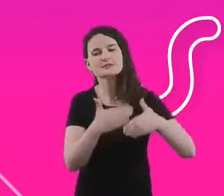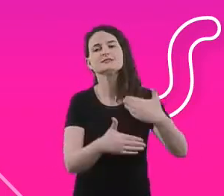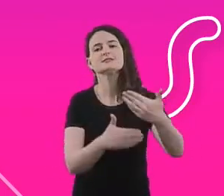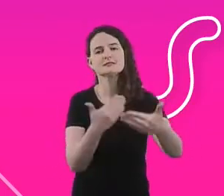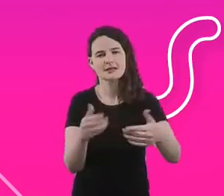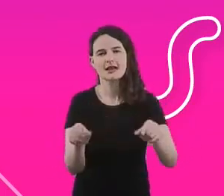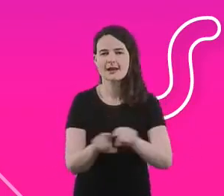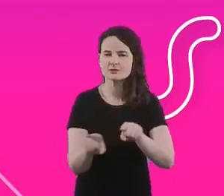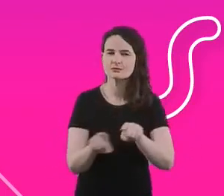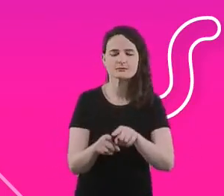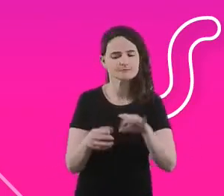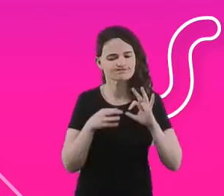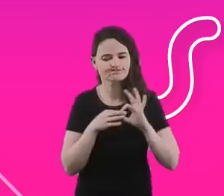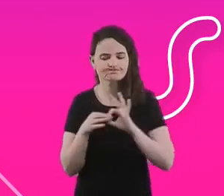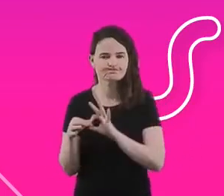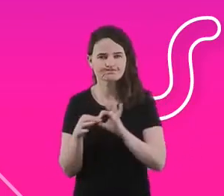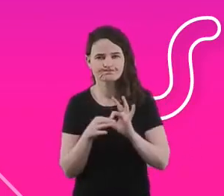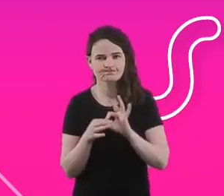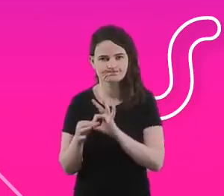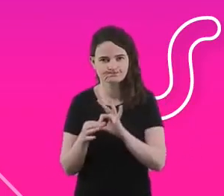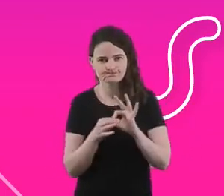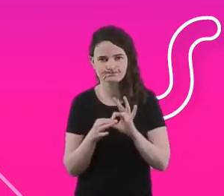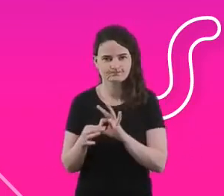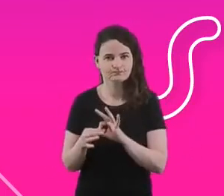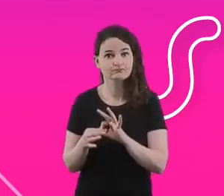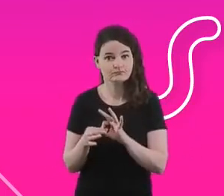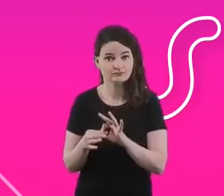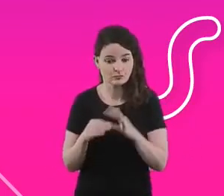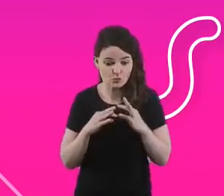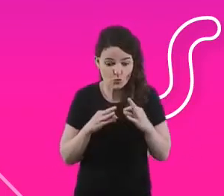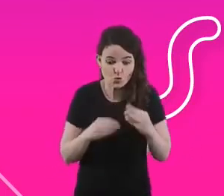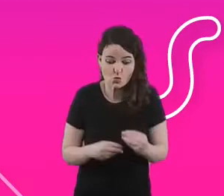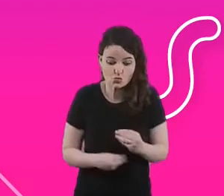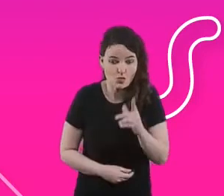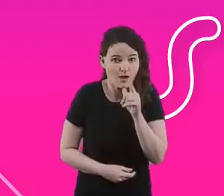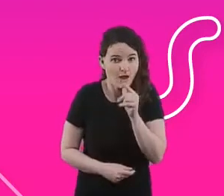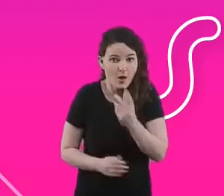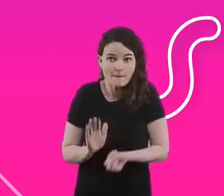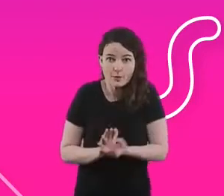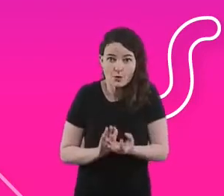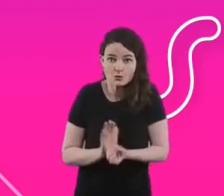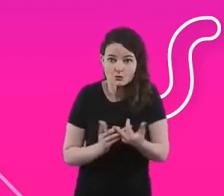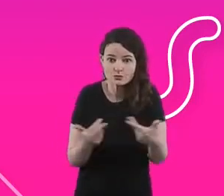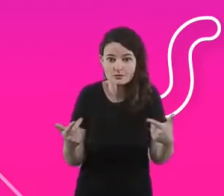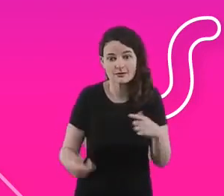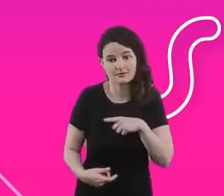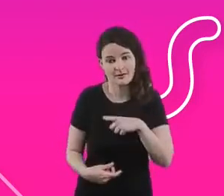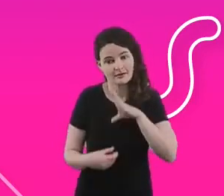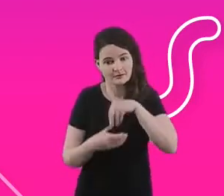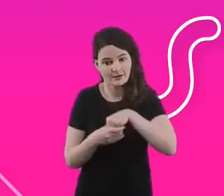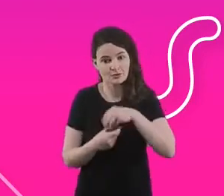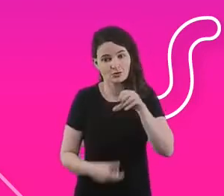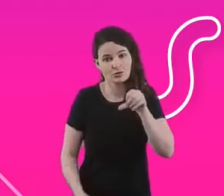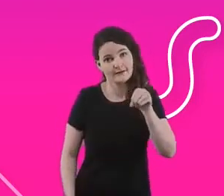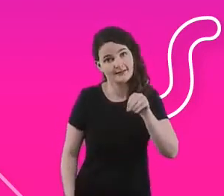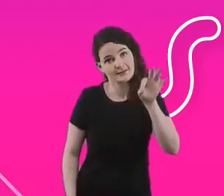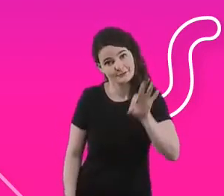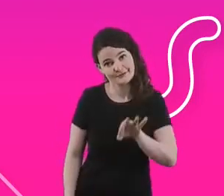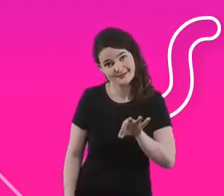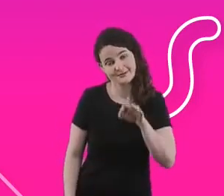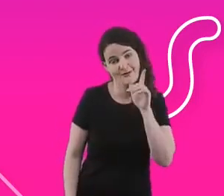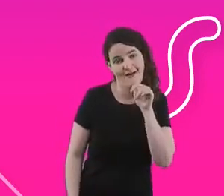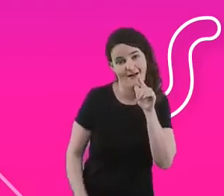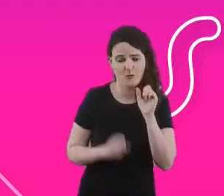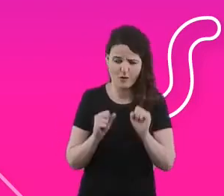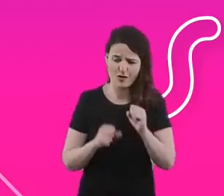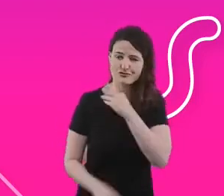de existir, lembrando que todos os líquidos que a gente faz, a gente vai ter pelo menos 90% de água dentro deles, sejam alcoólicos, sejam não alcoólicos,